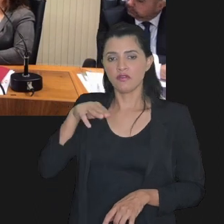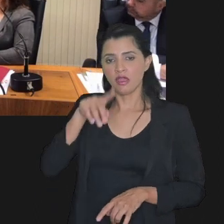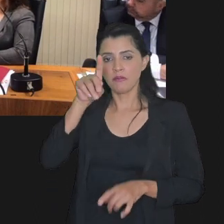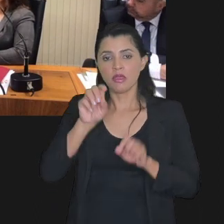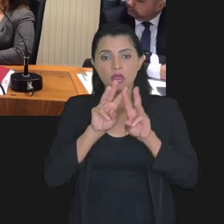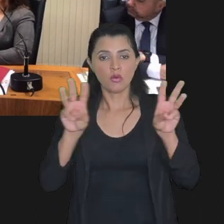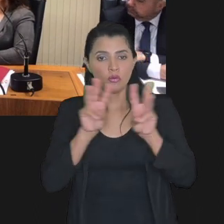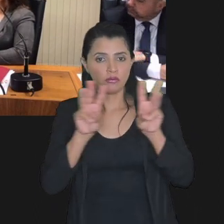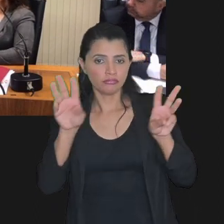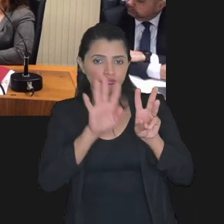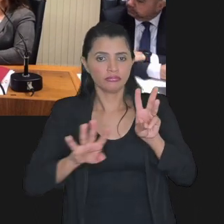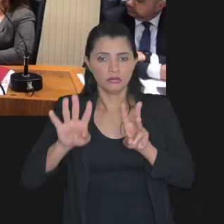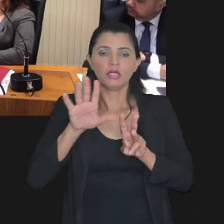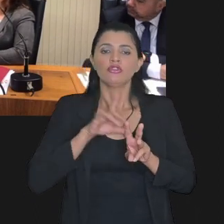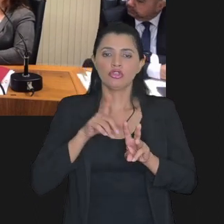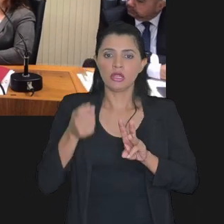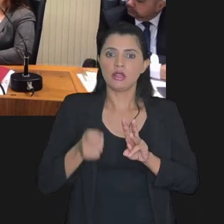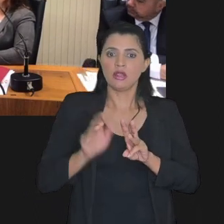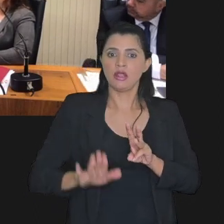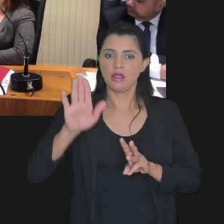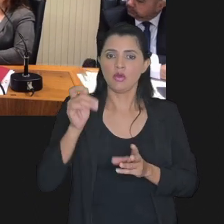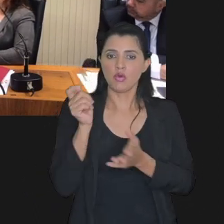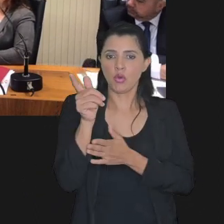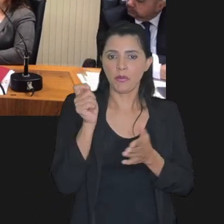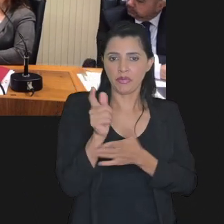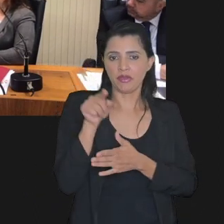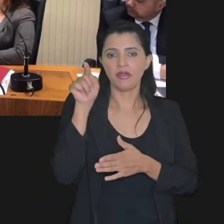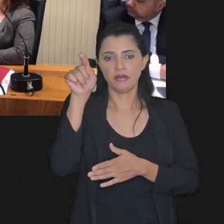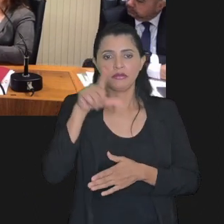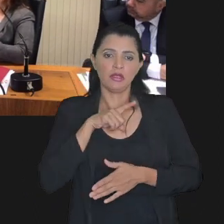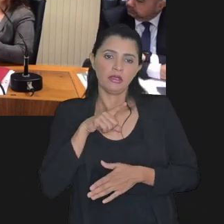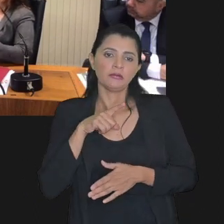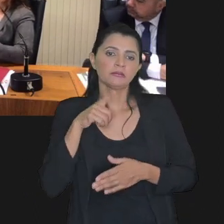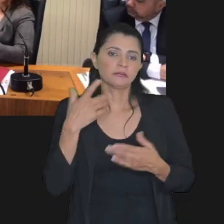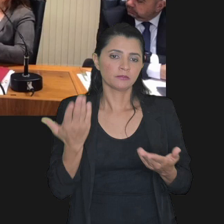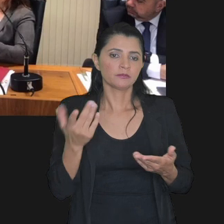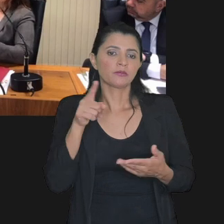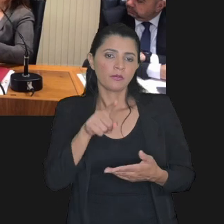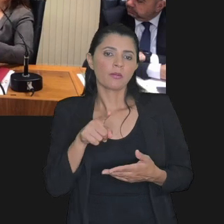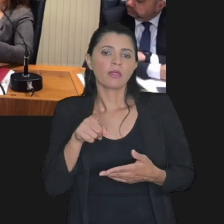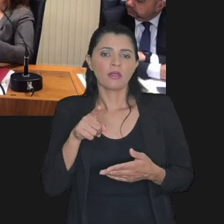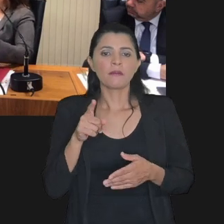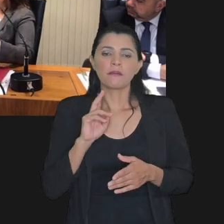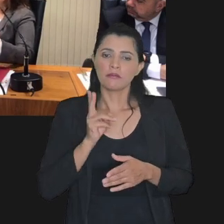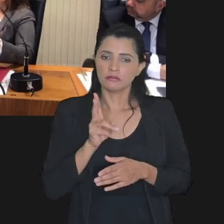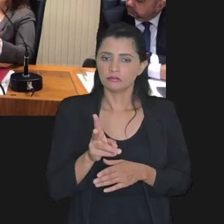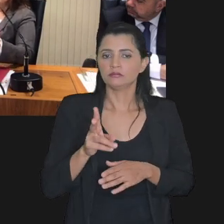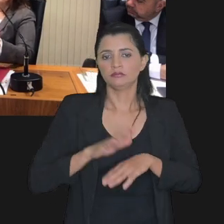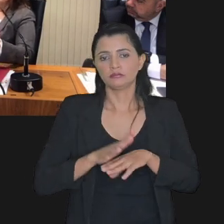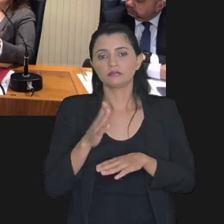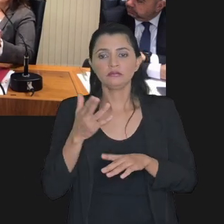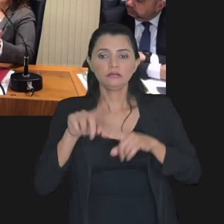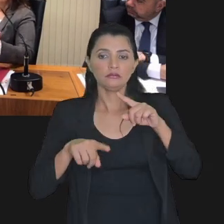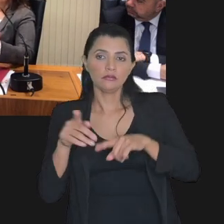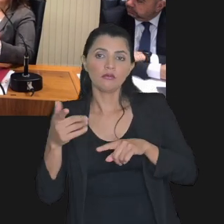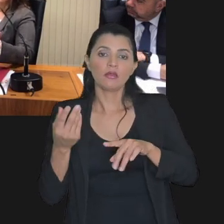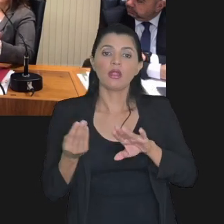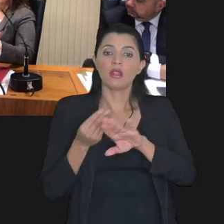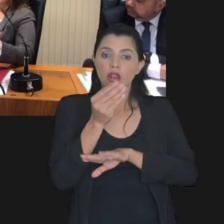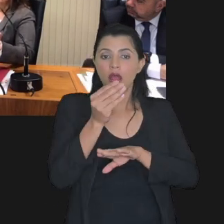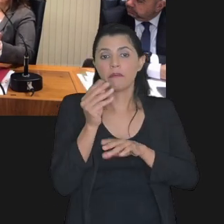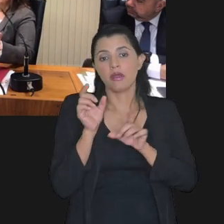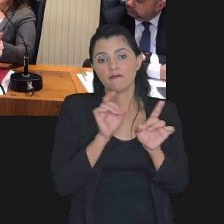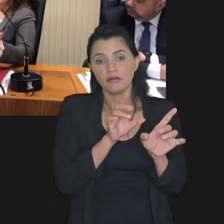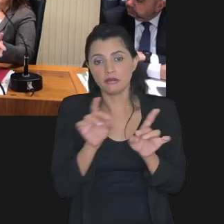plataforma de leilão que eu comprei que em tese vai ficar mais tempo aquele bem exposto para